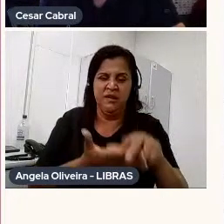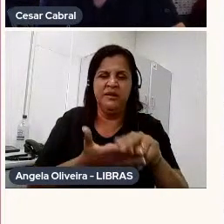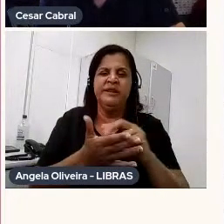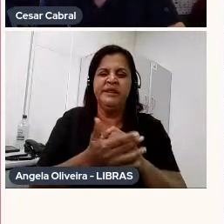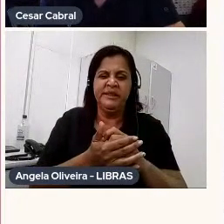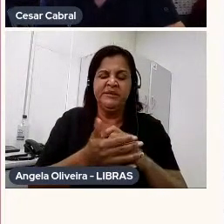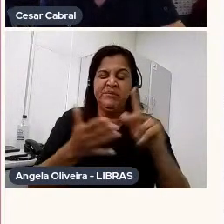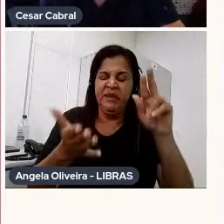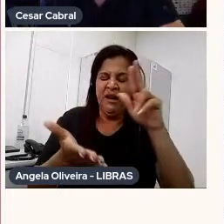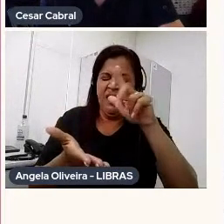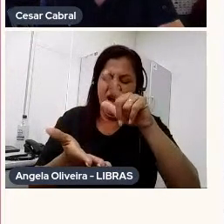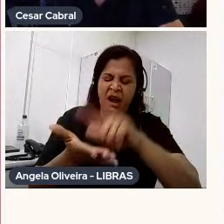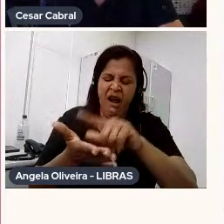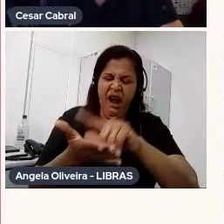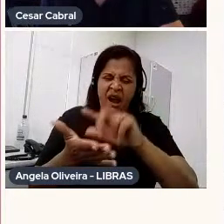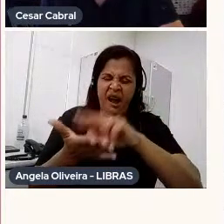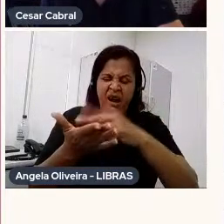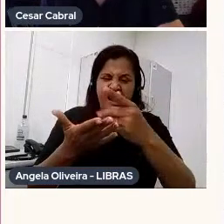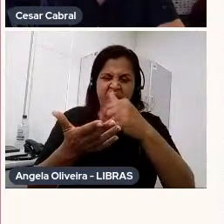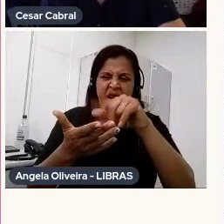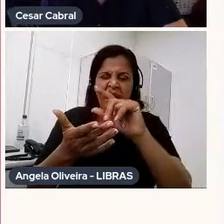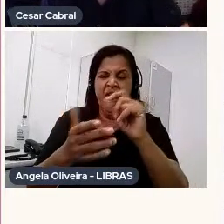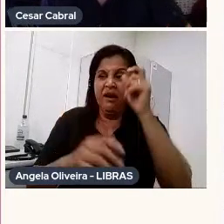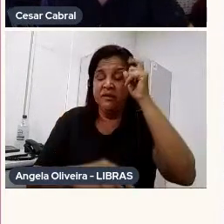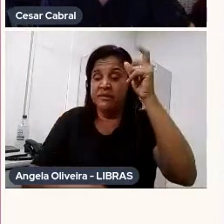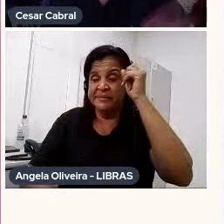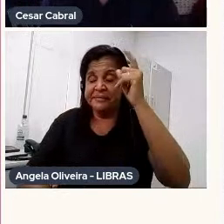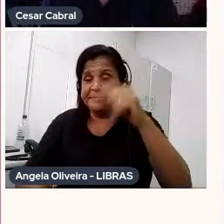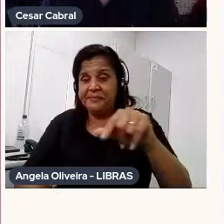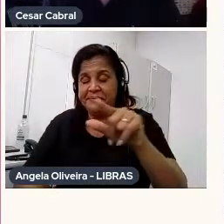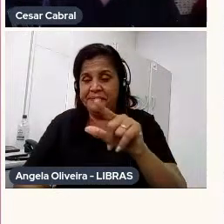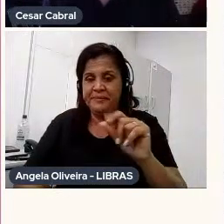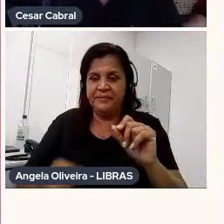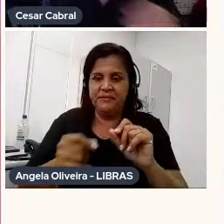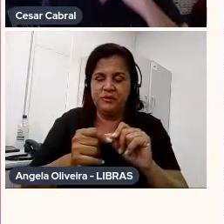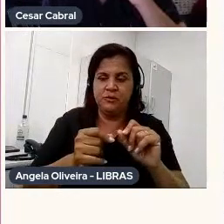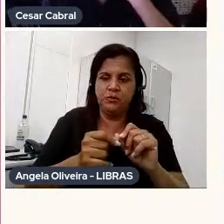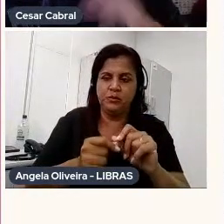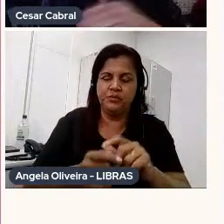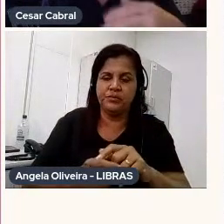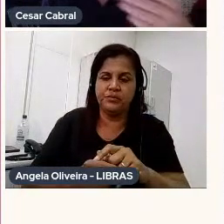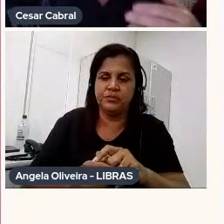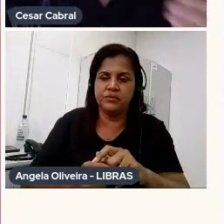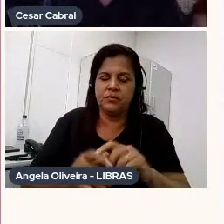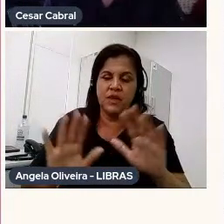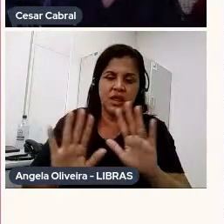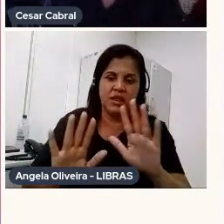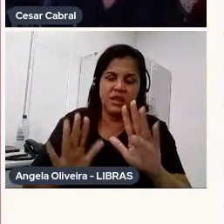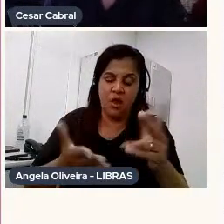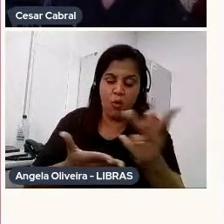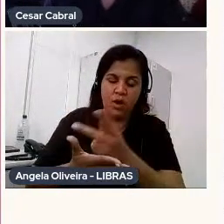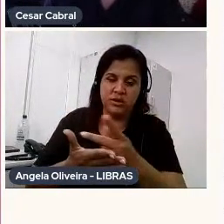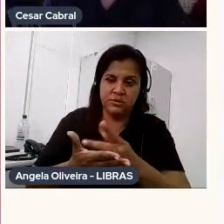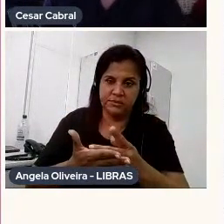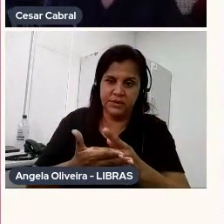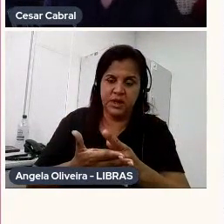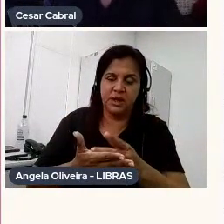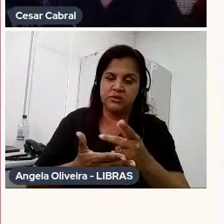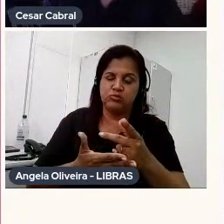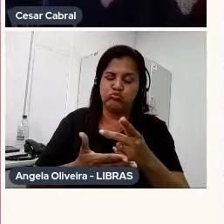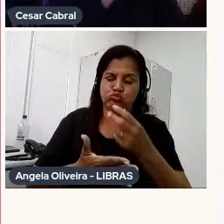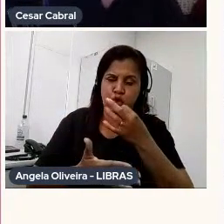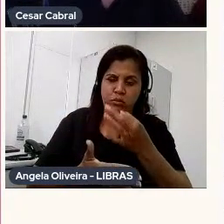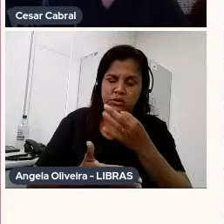e eu tinha a ideia de fazer um documentário não animado, na verdade era um documentário mesmo, entrevistando essas pessoas,